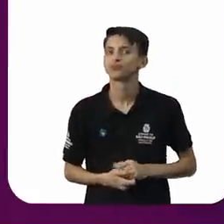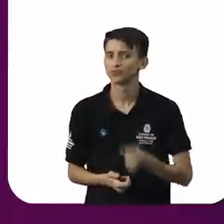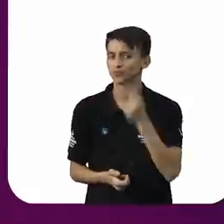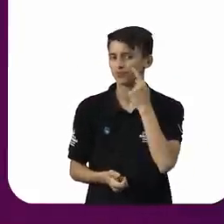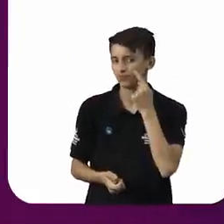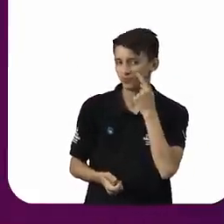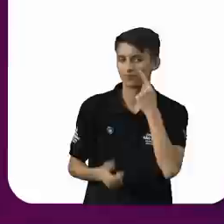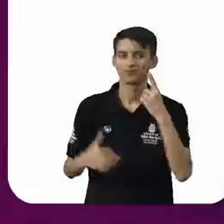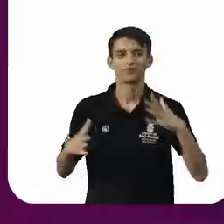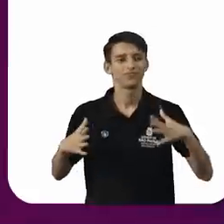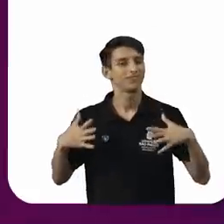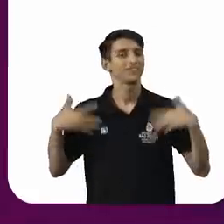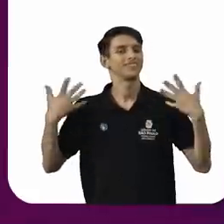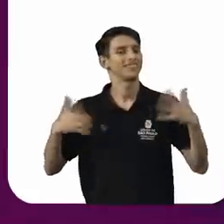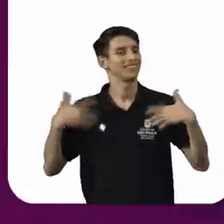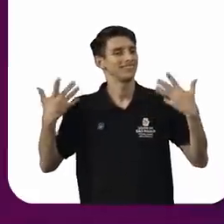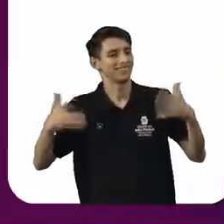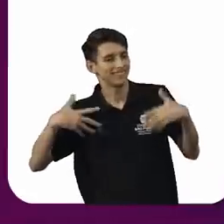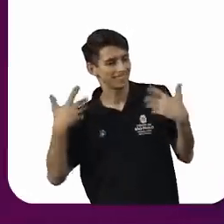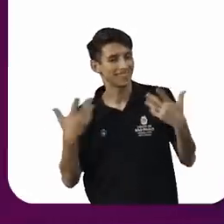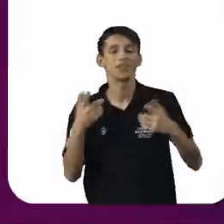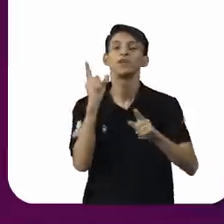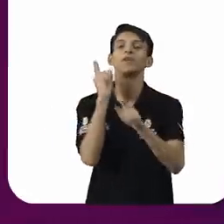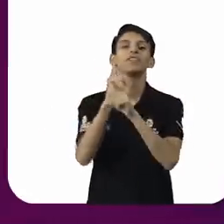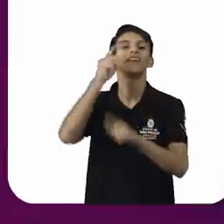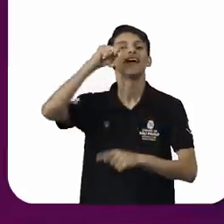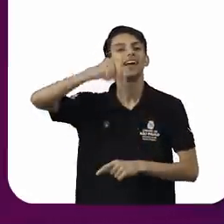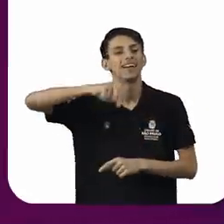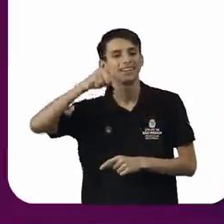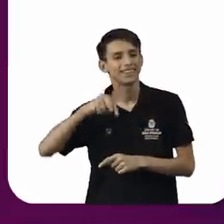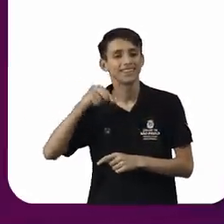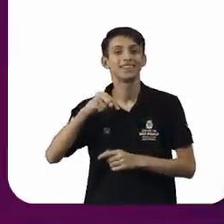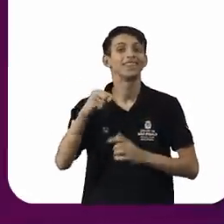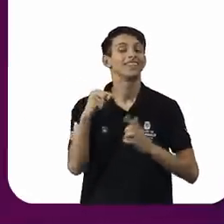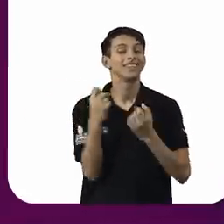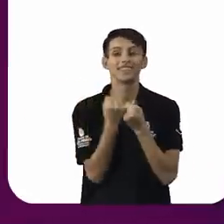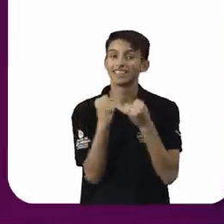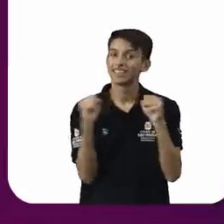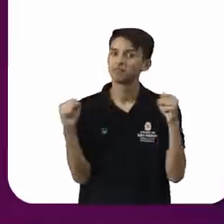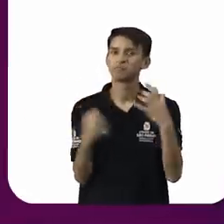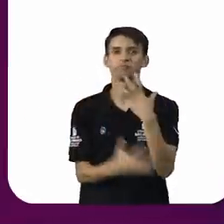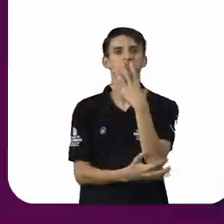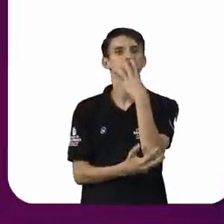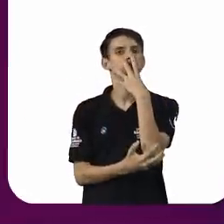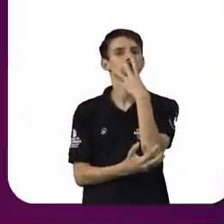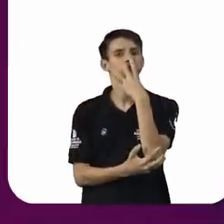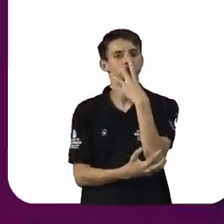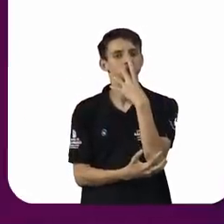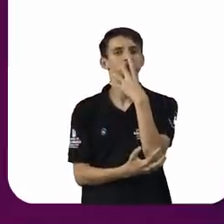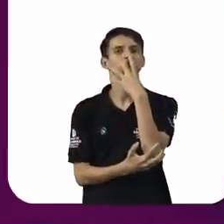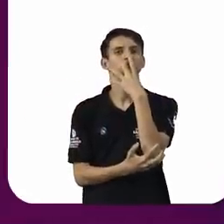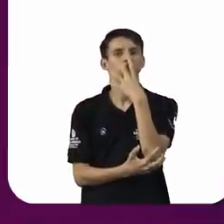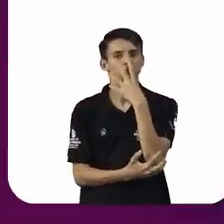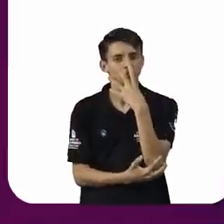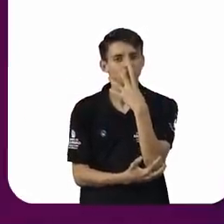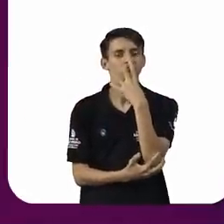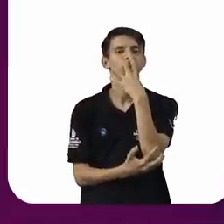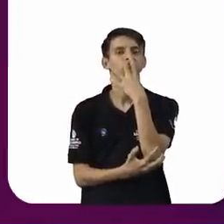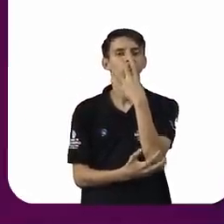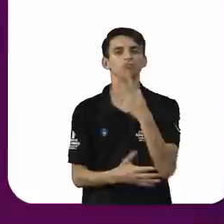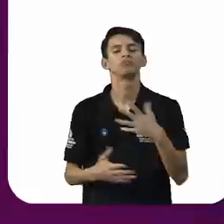me enche de alegria também poder encontrar aqui uma grande referência, tanto